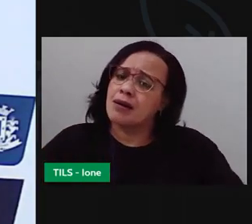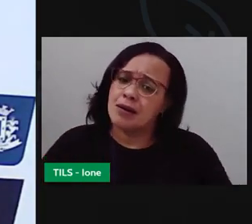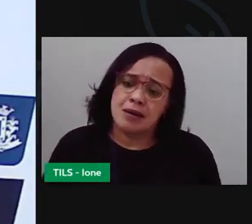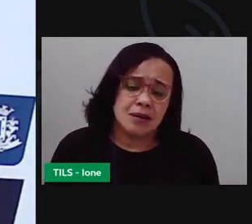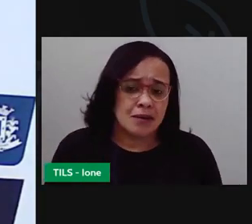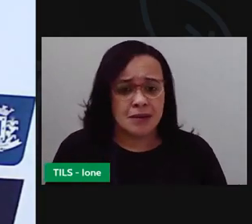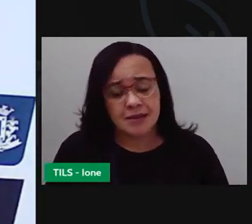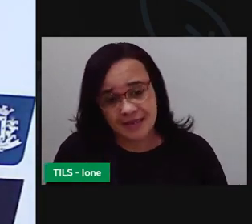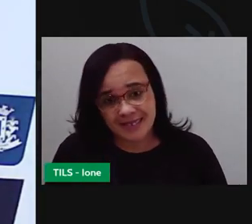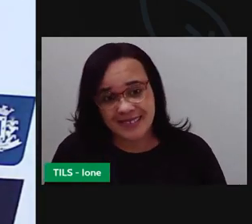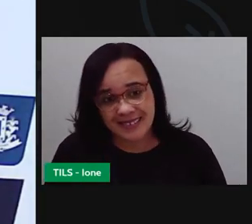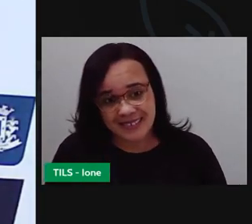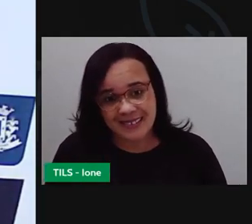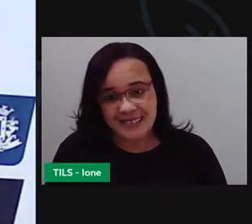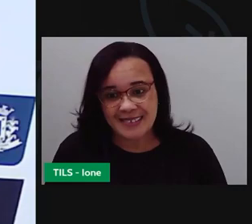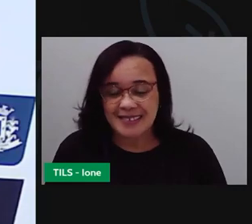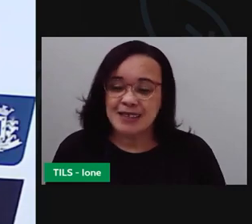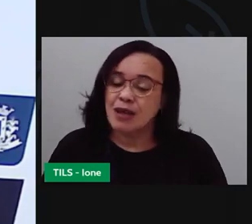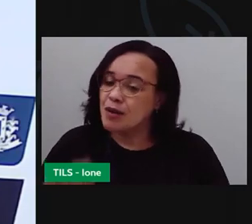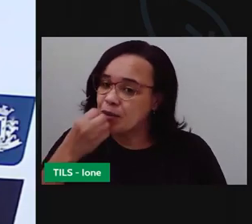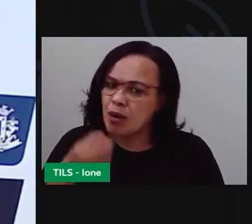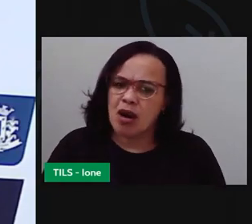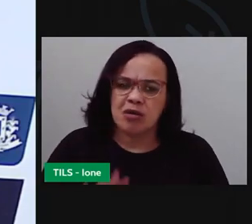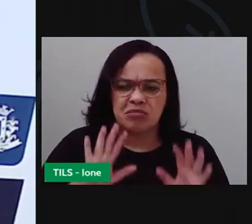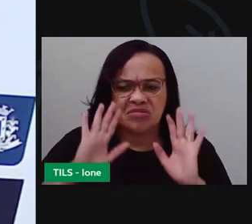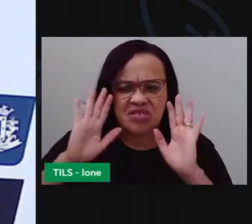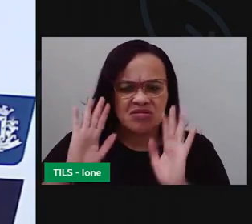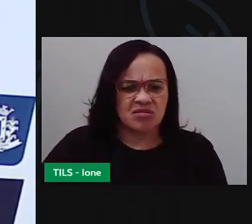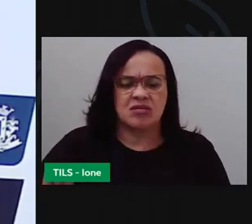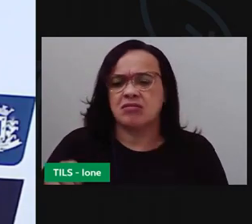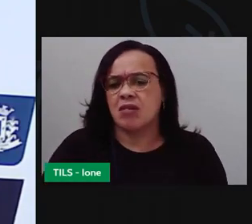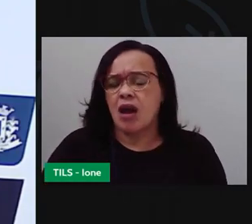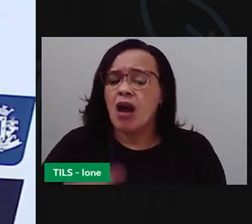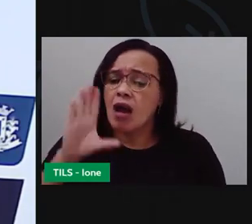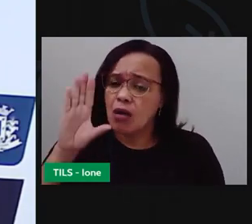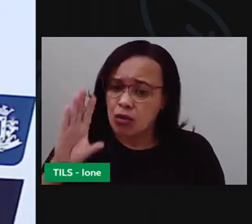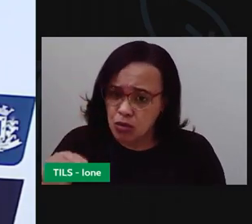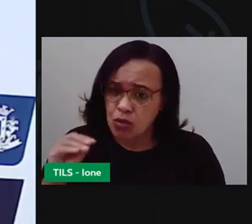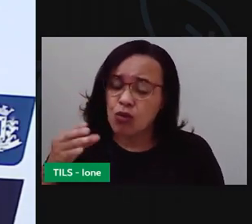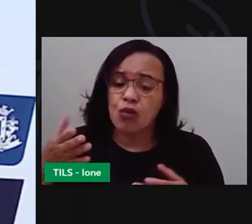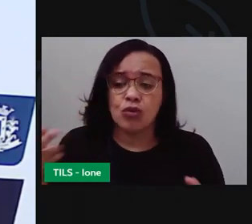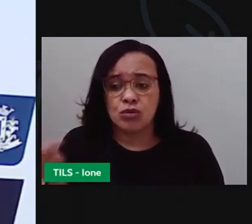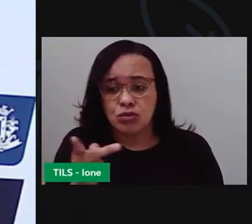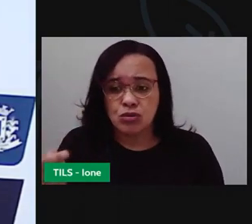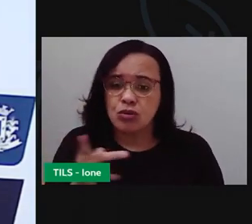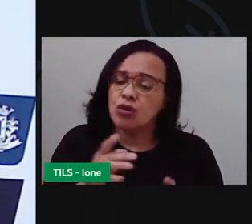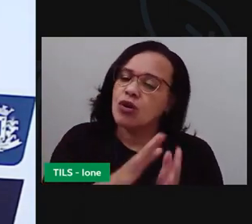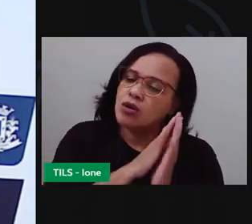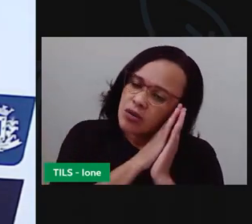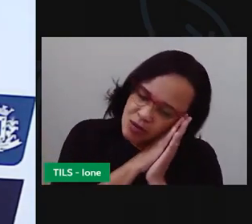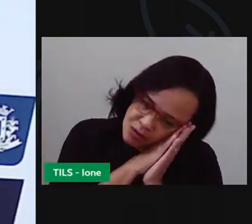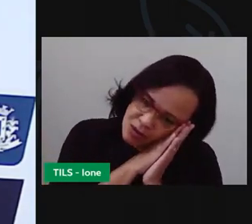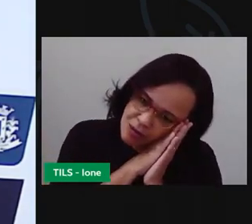Bom, chega. Já é noite e a gente dorme. Tudo isso acabou.